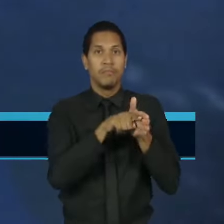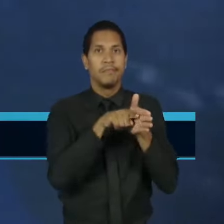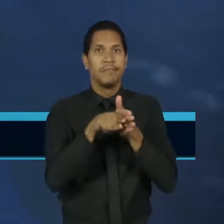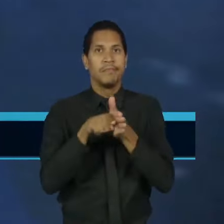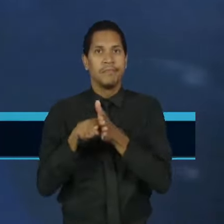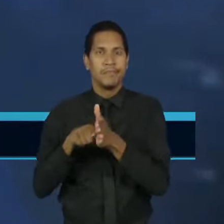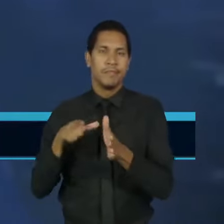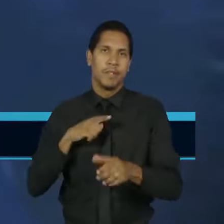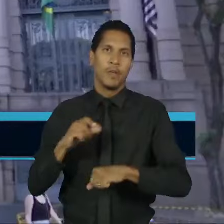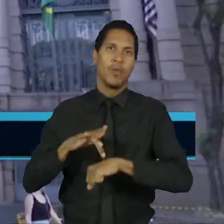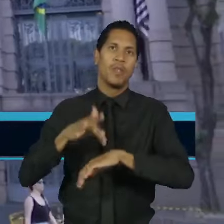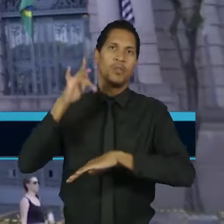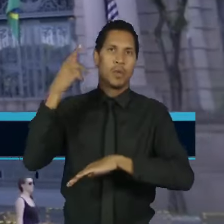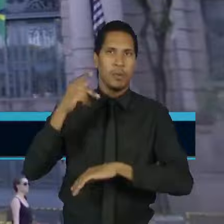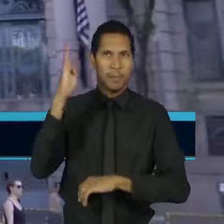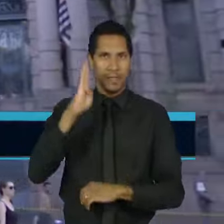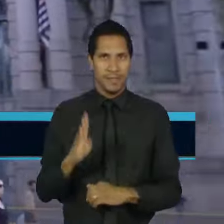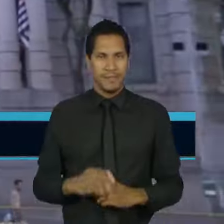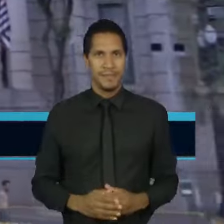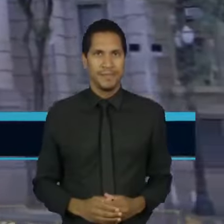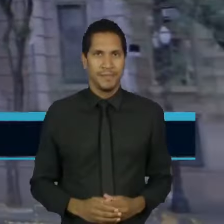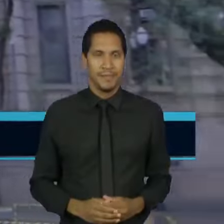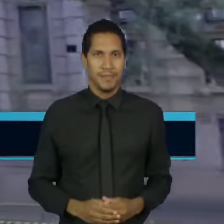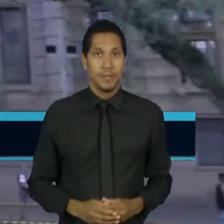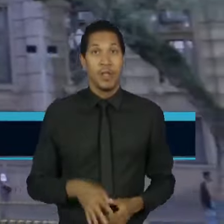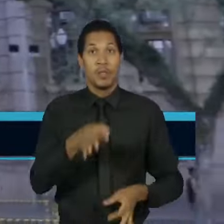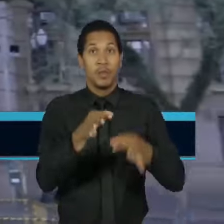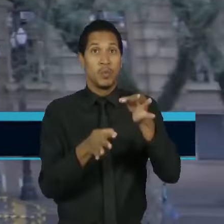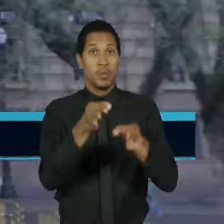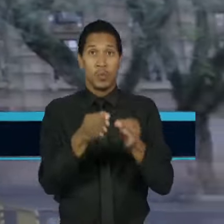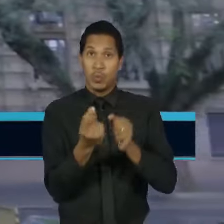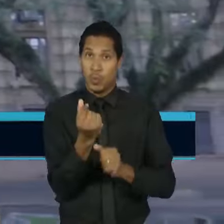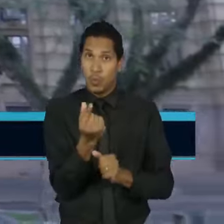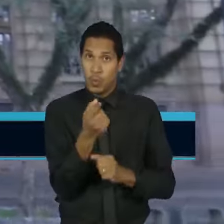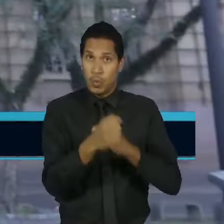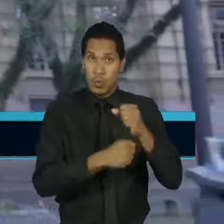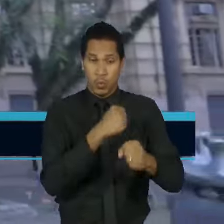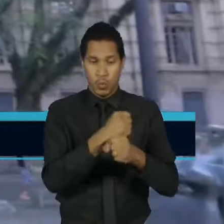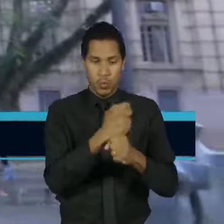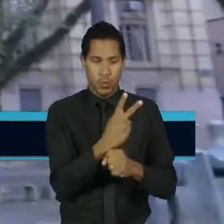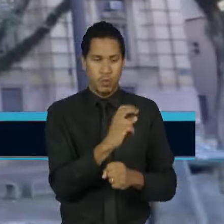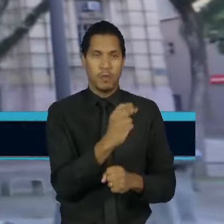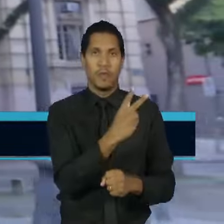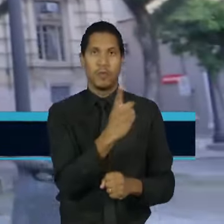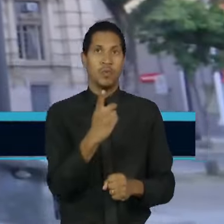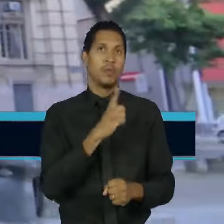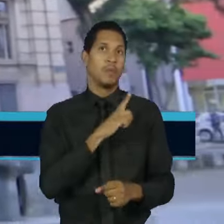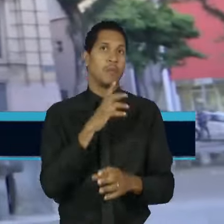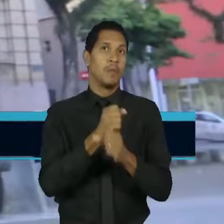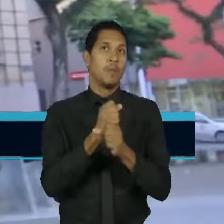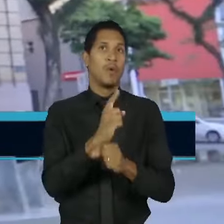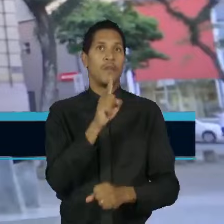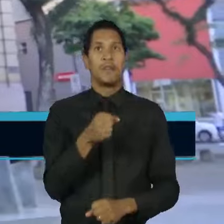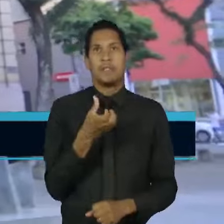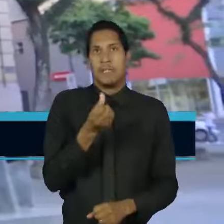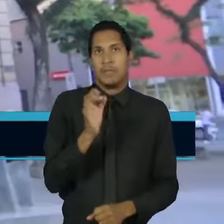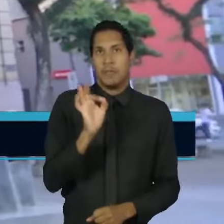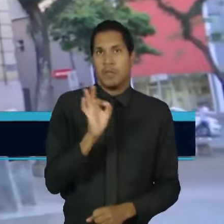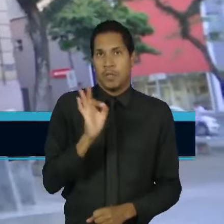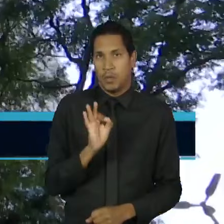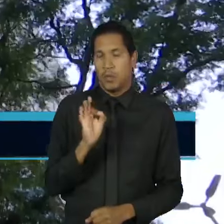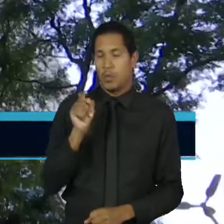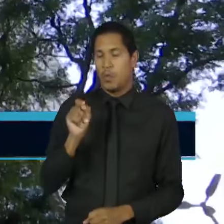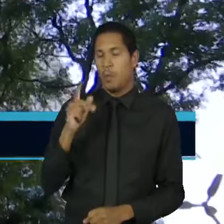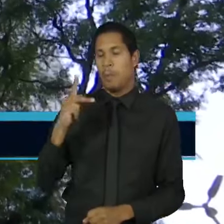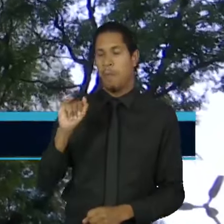pelo Tesouro Nacional. O custo dos tribunais brasileiros em 2021 foi o equivalente a 1,6% do